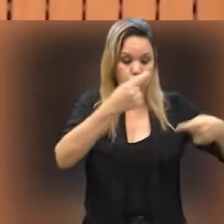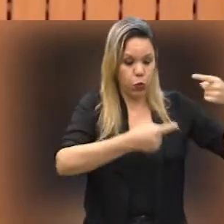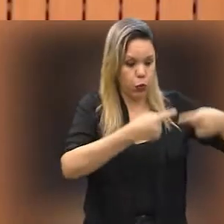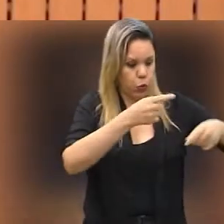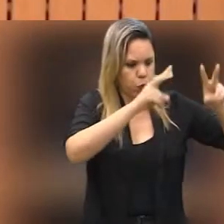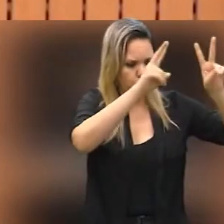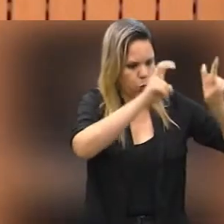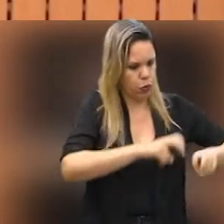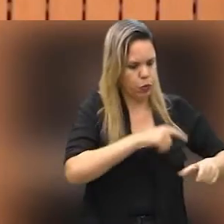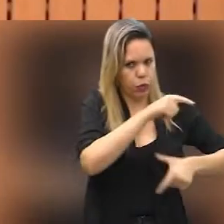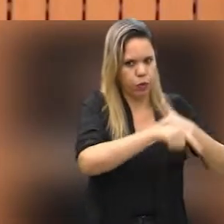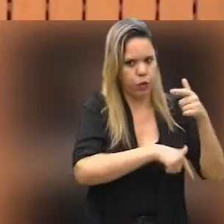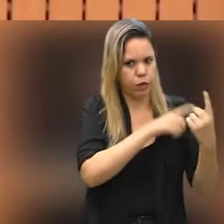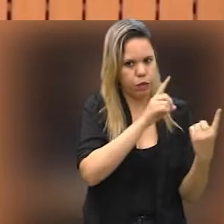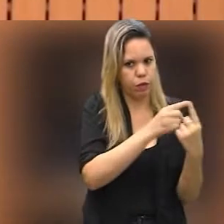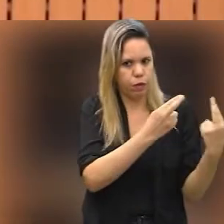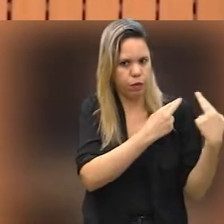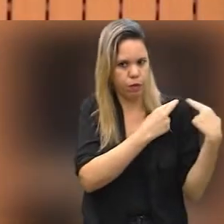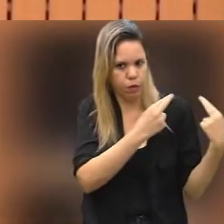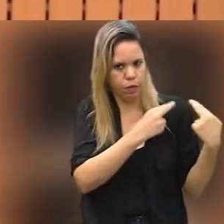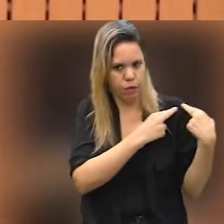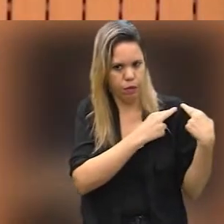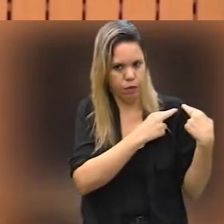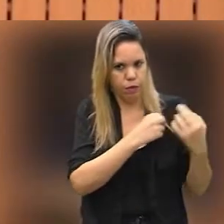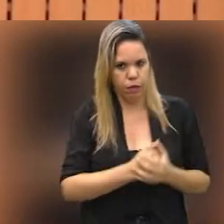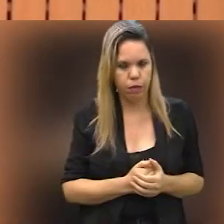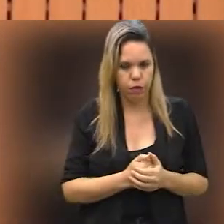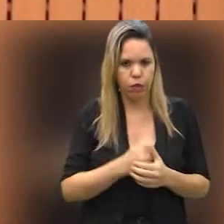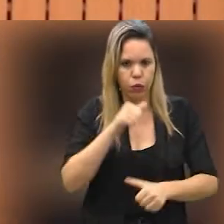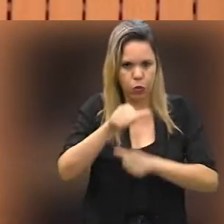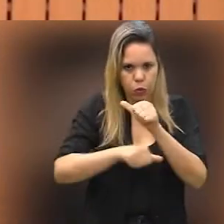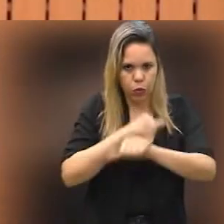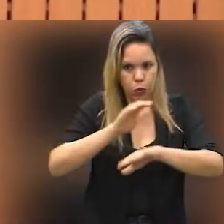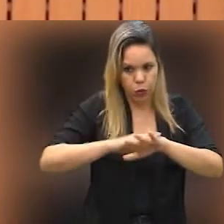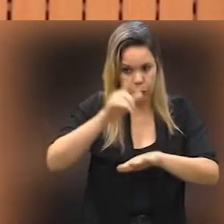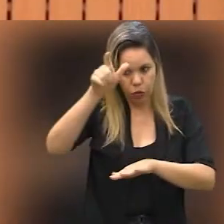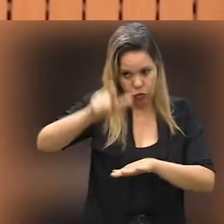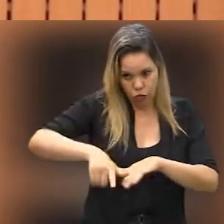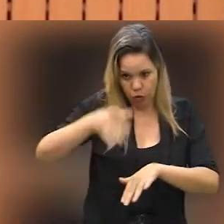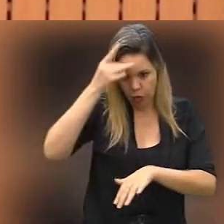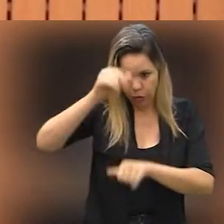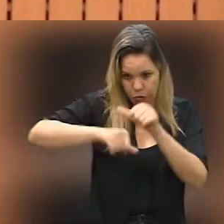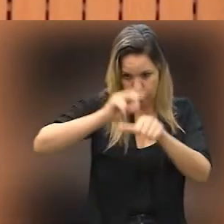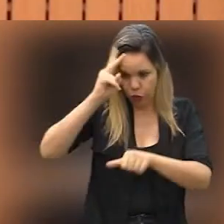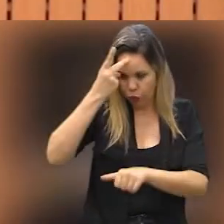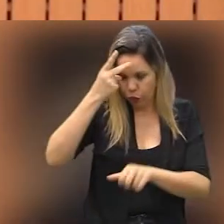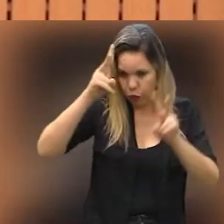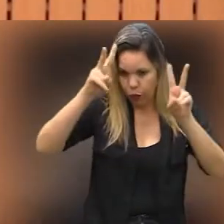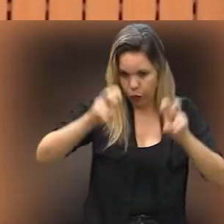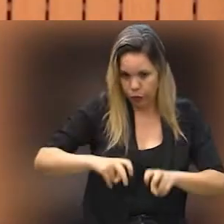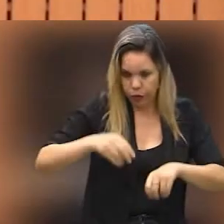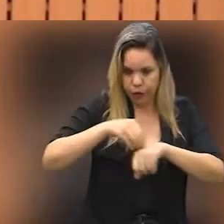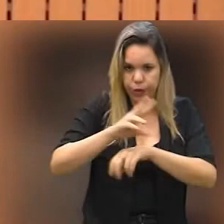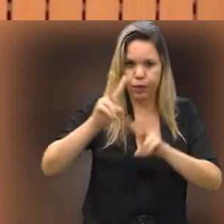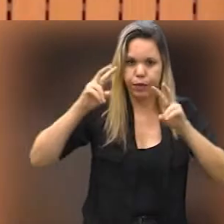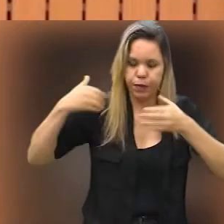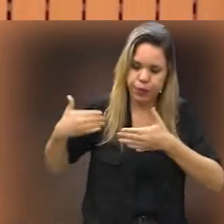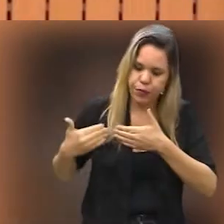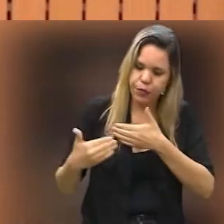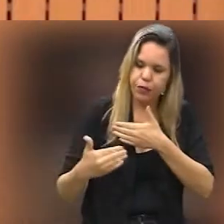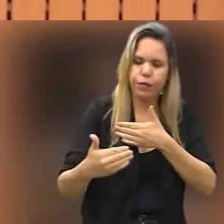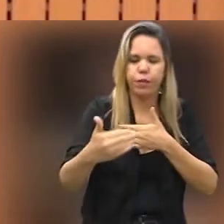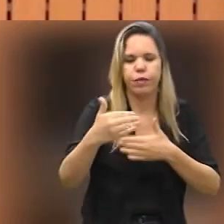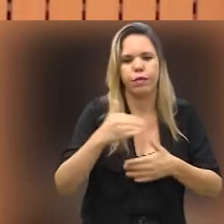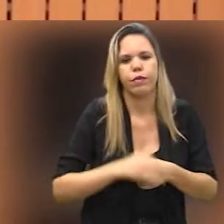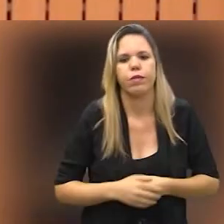Essa discussão sobre o serviço de responsabilização e reeducação do autor de violência é um tema que nós temos tratado